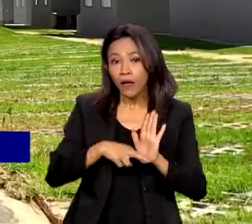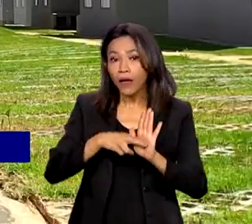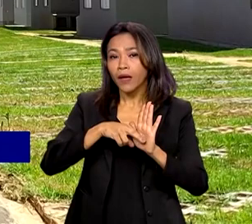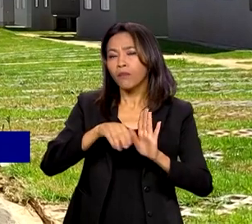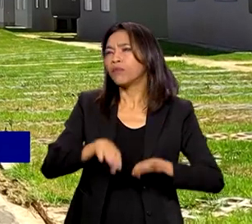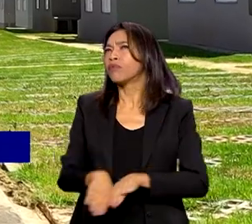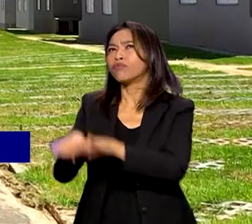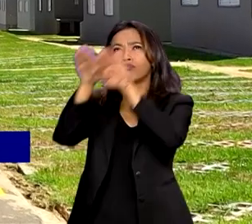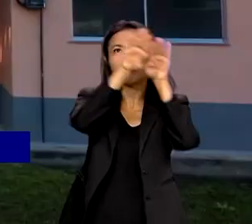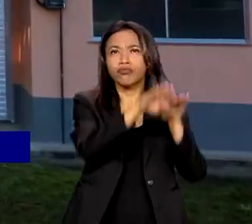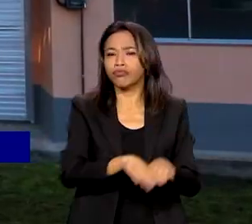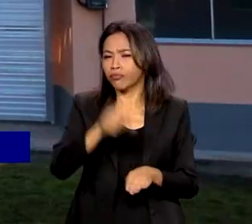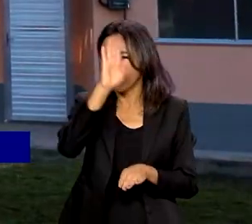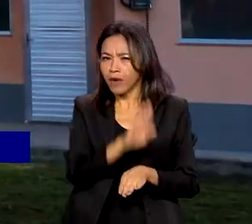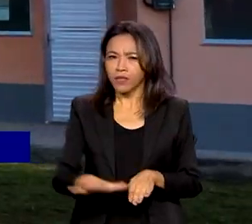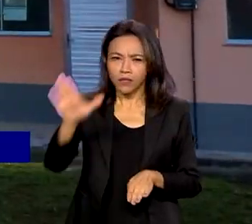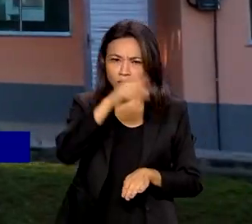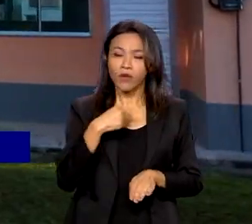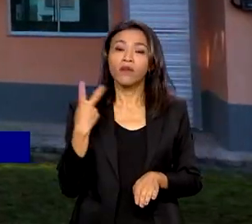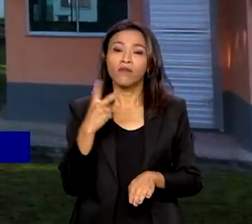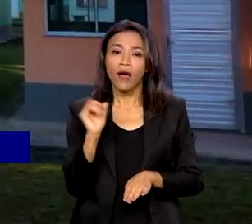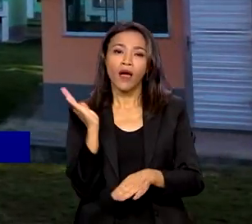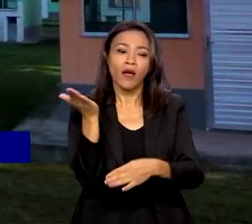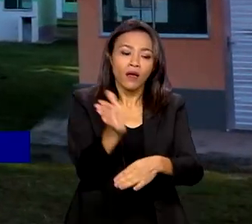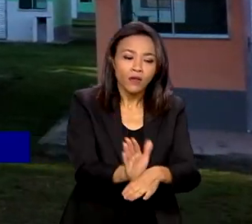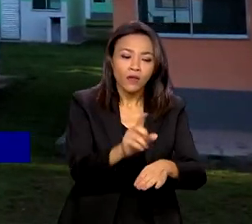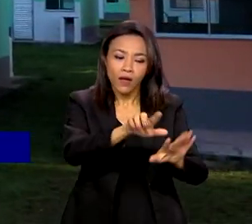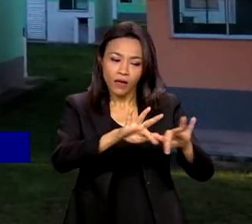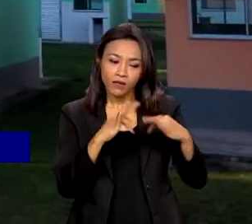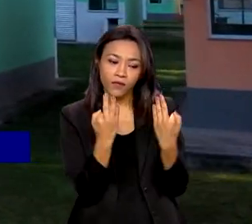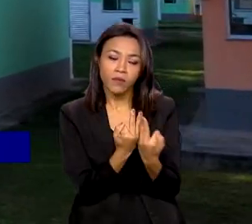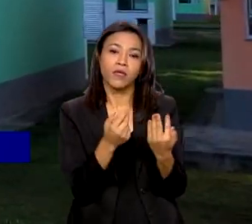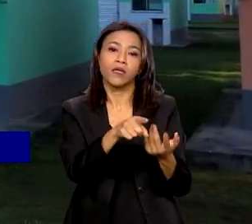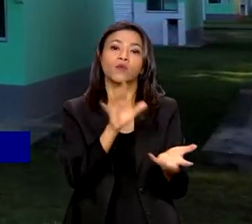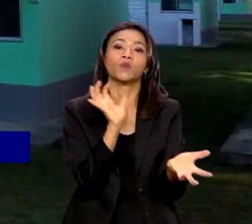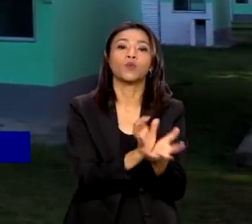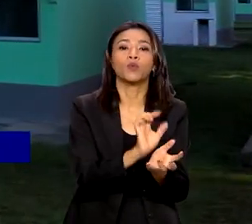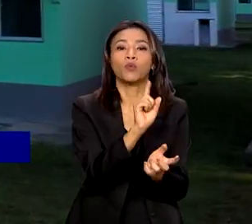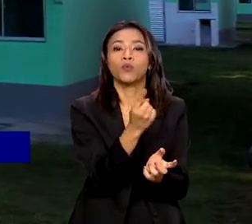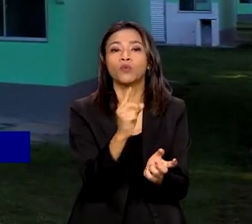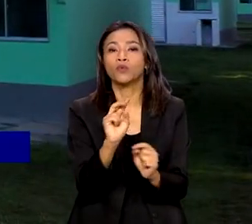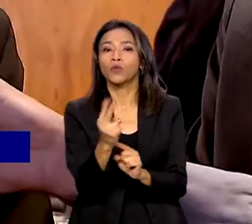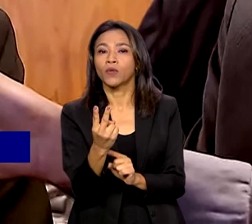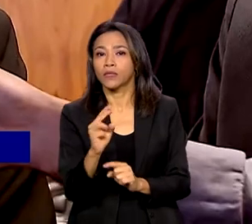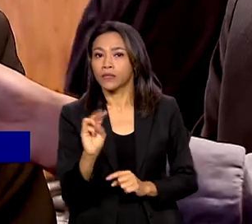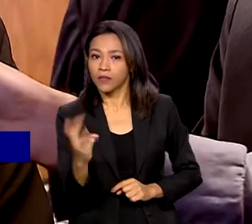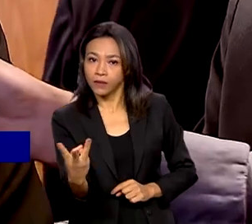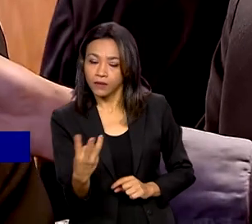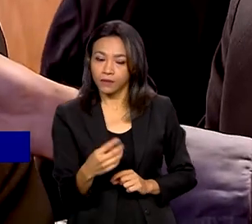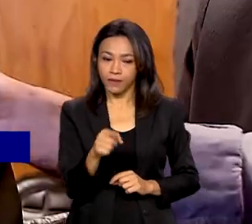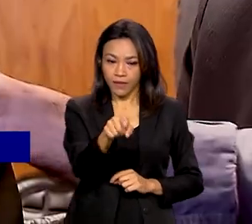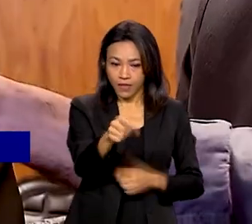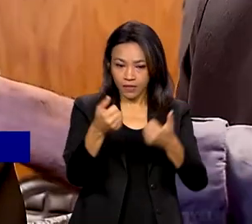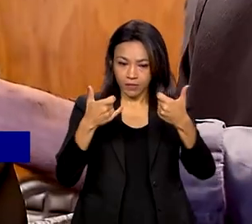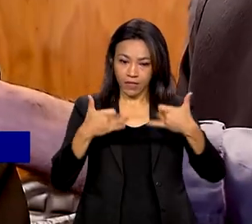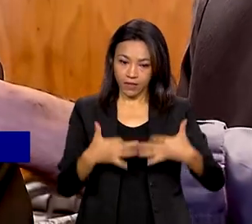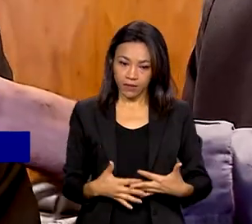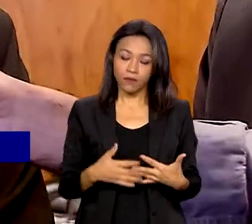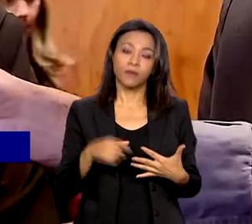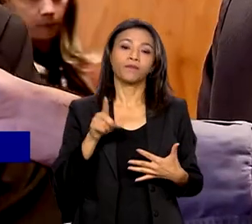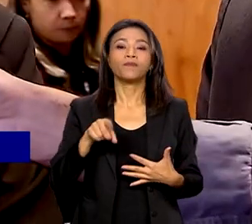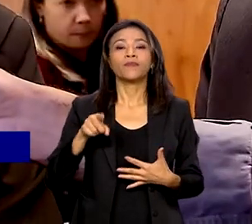contempladas famílias de baixa renda das faixas 1, 2 e 3. São resoluções para